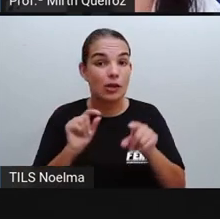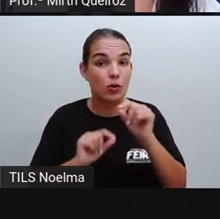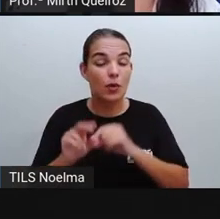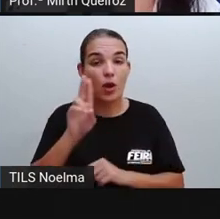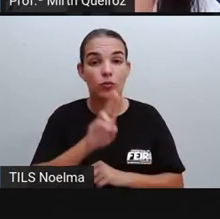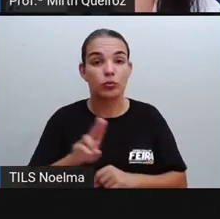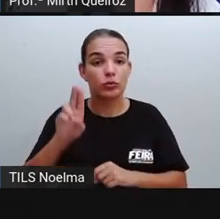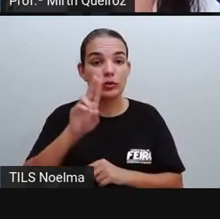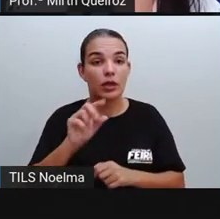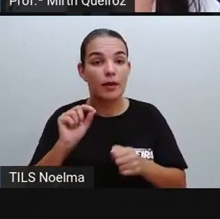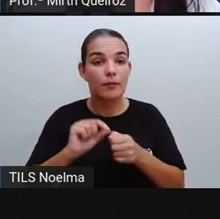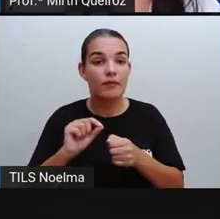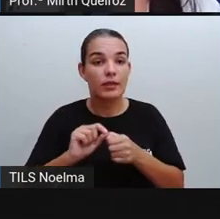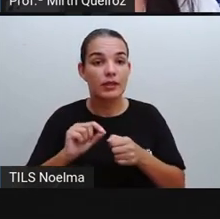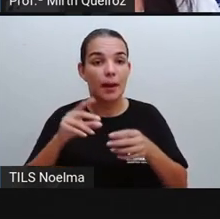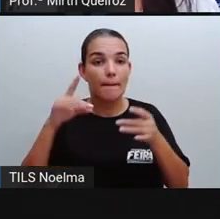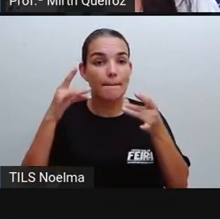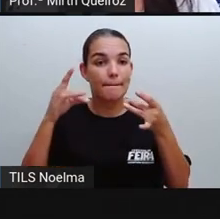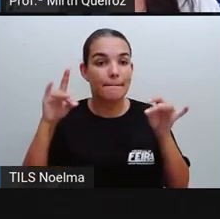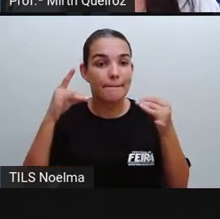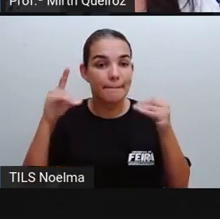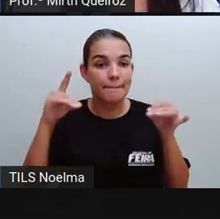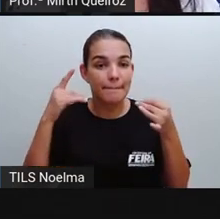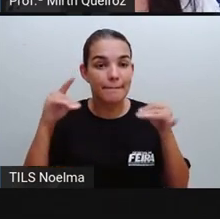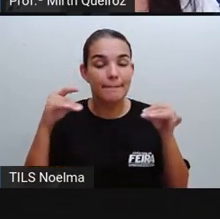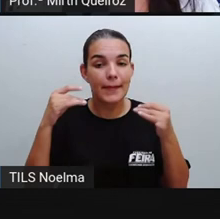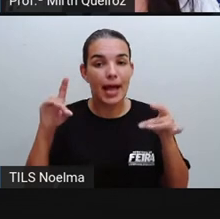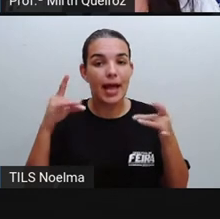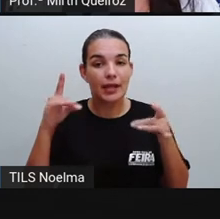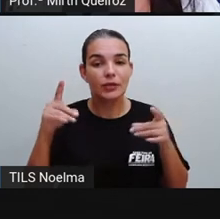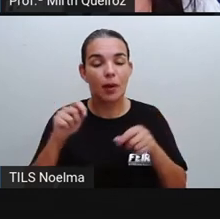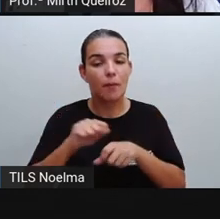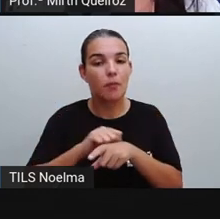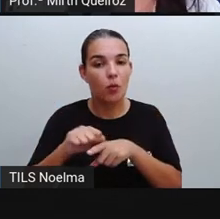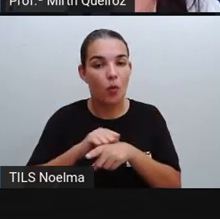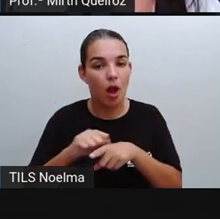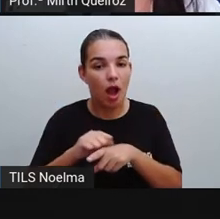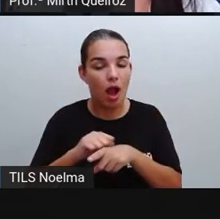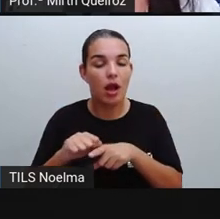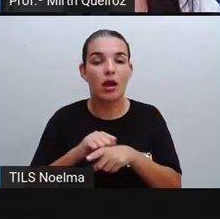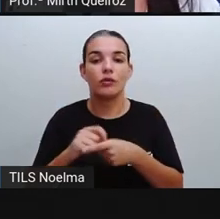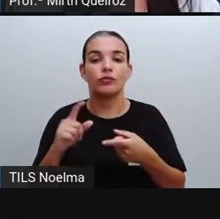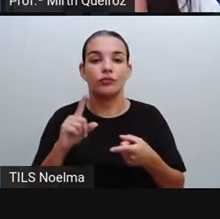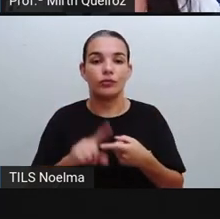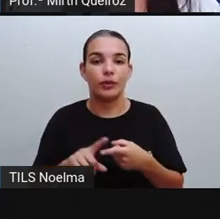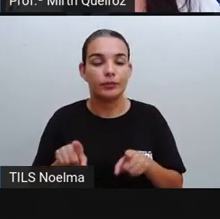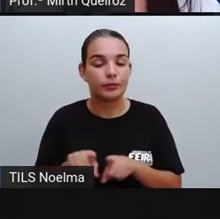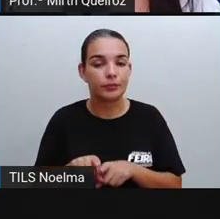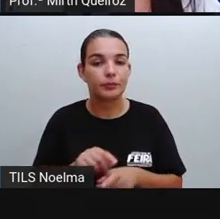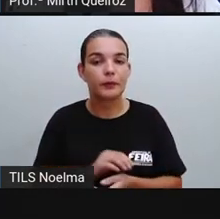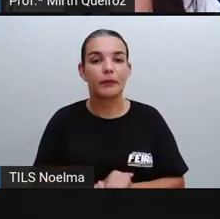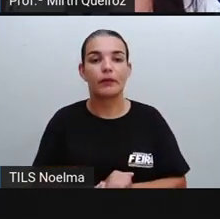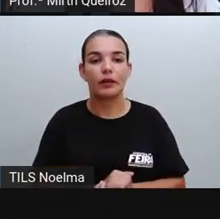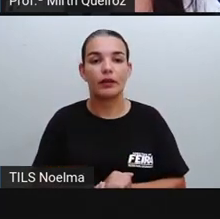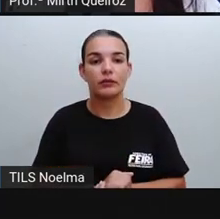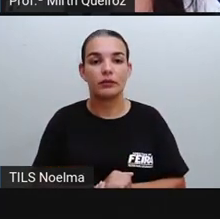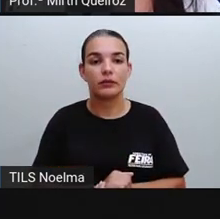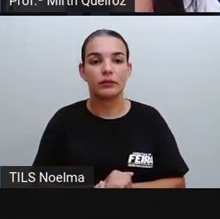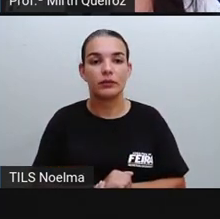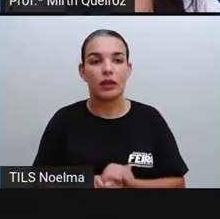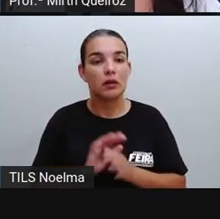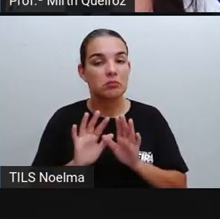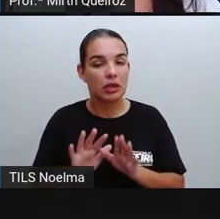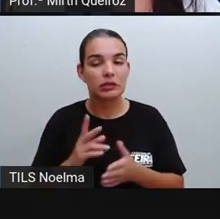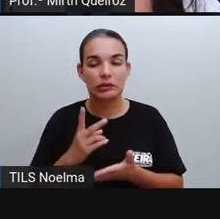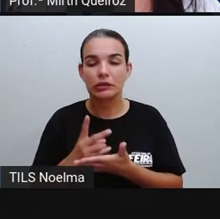utilizado para a fabricação de outros objetos, como é o caso de borracha, como é o caso de plástico, né? Muito embora a gente tenha uma